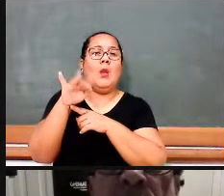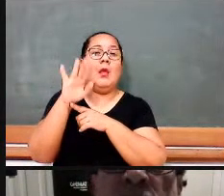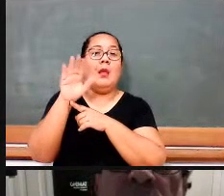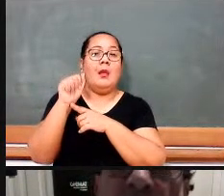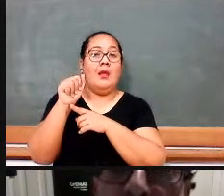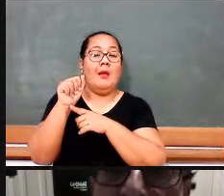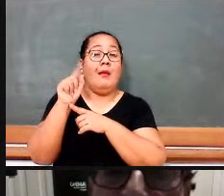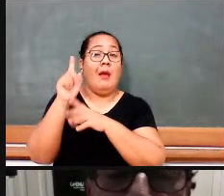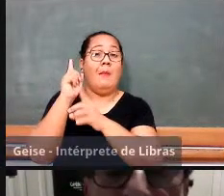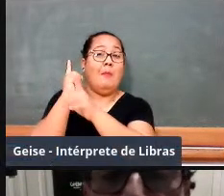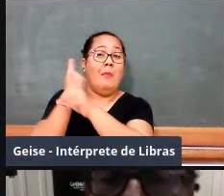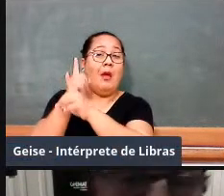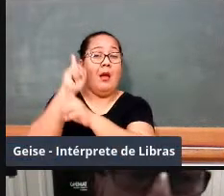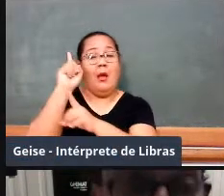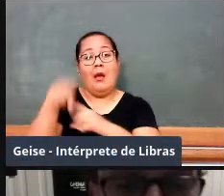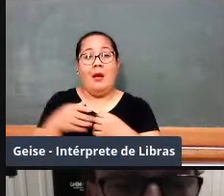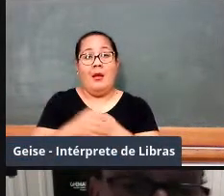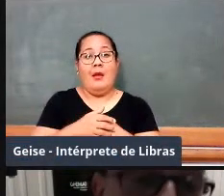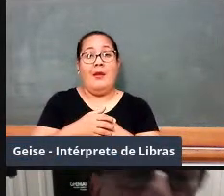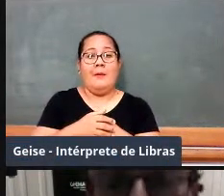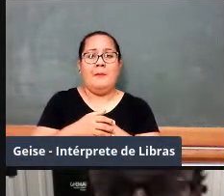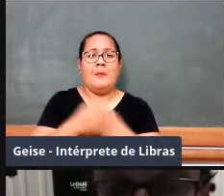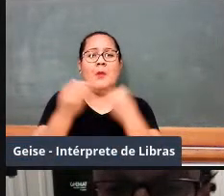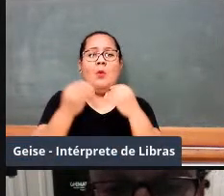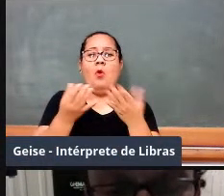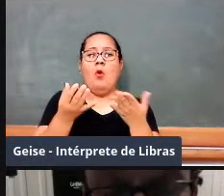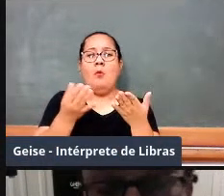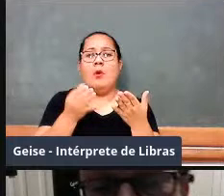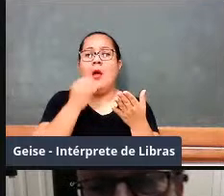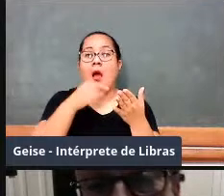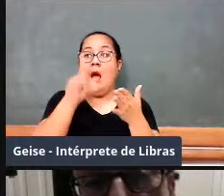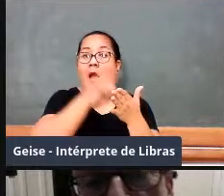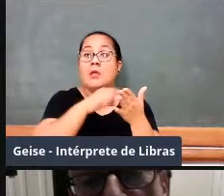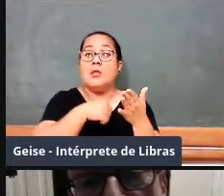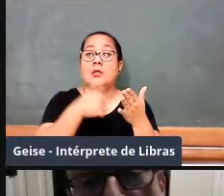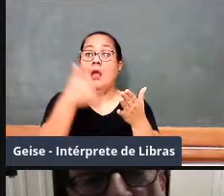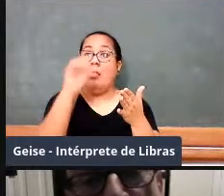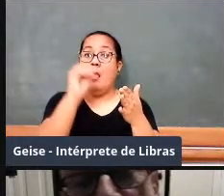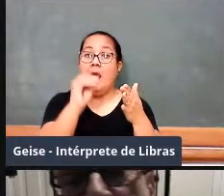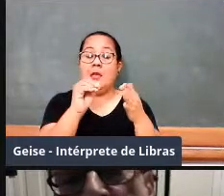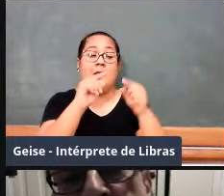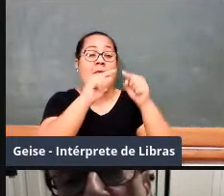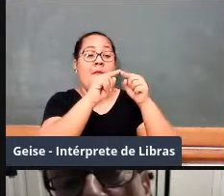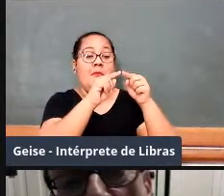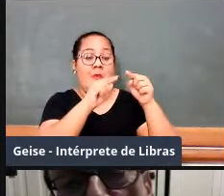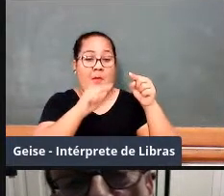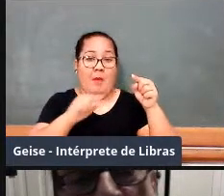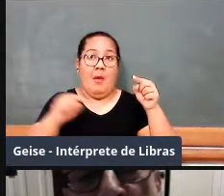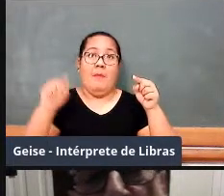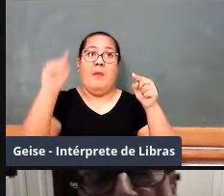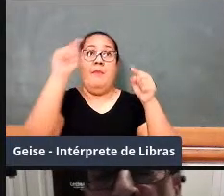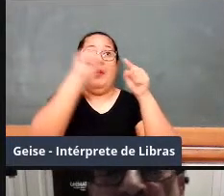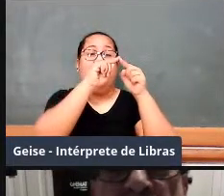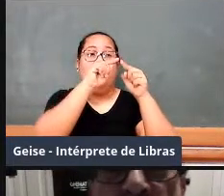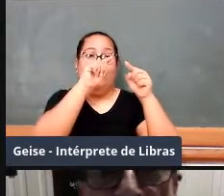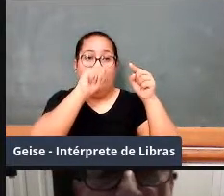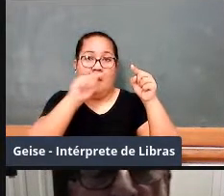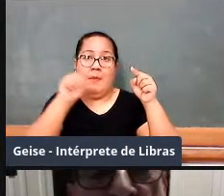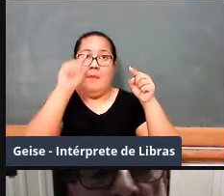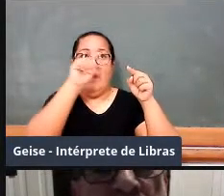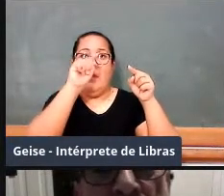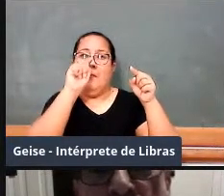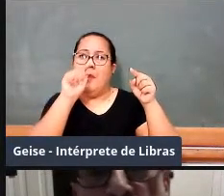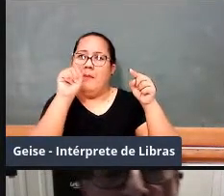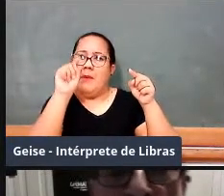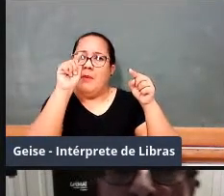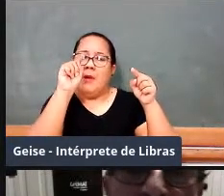Bom, em geral, havia dez pontos, esse é um deles, o aluno vinha, tinha que fazer uma prova oral, uma prova escrita,